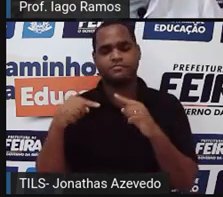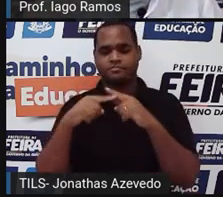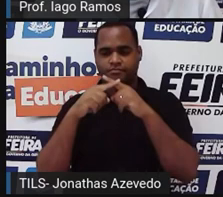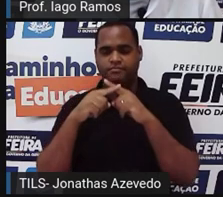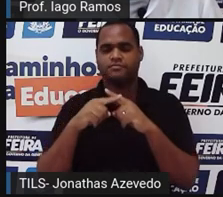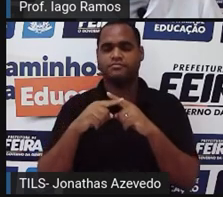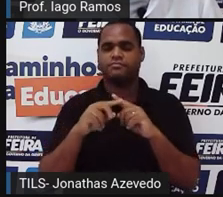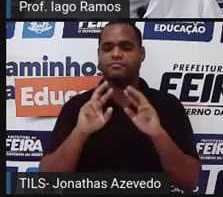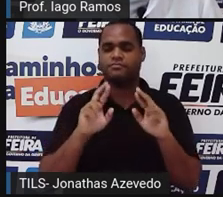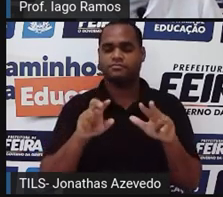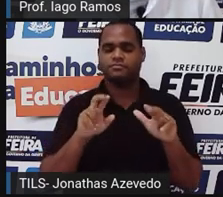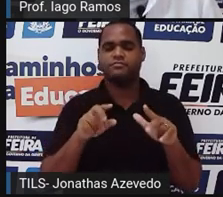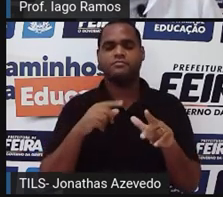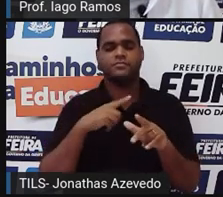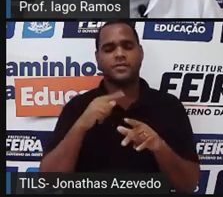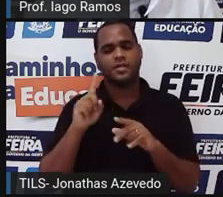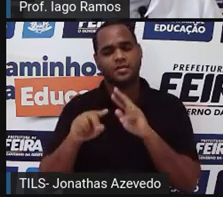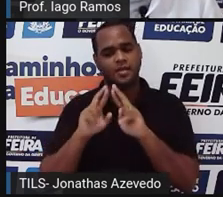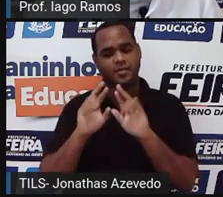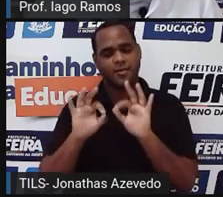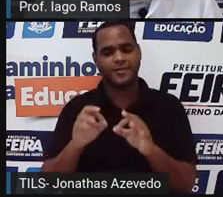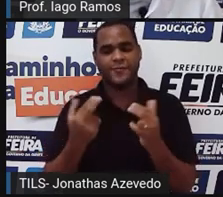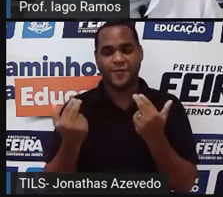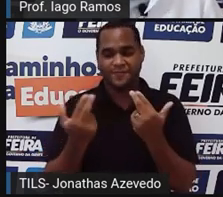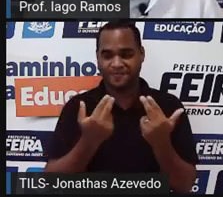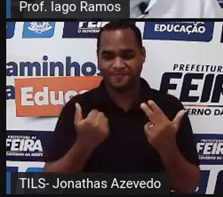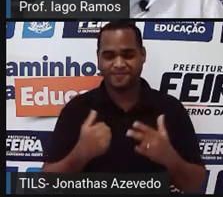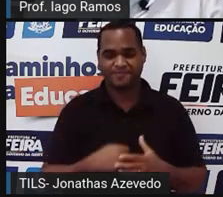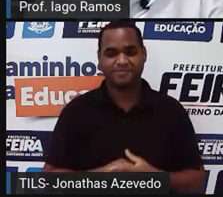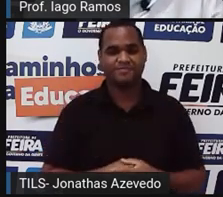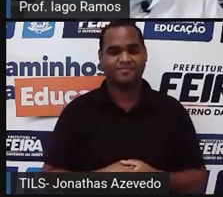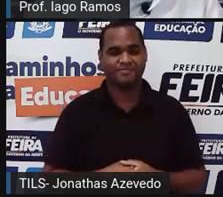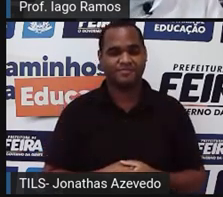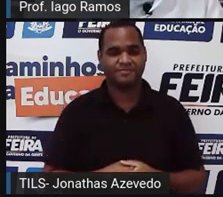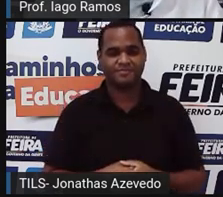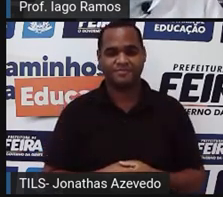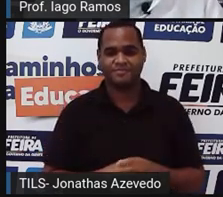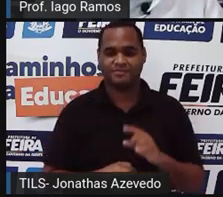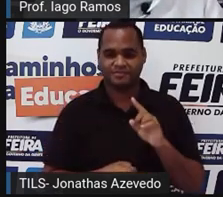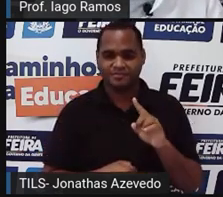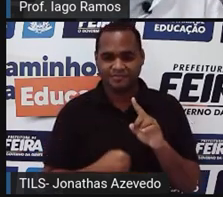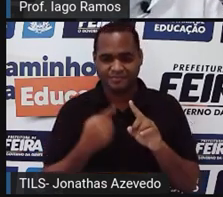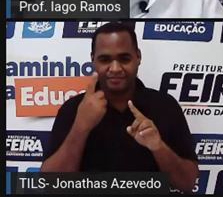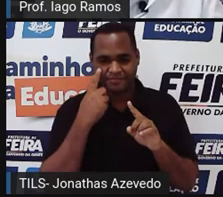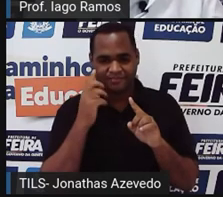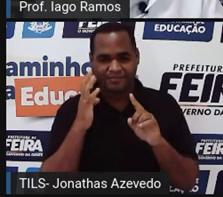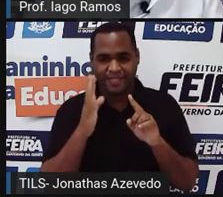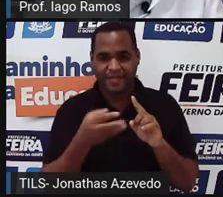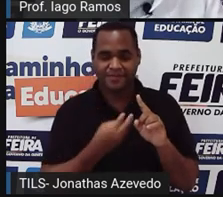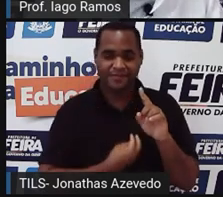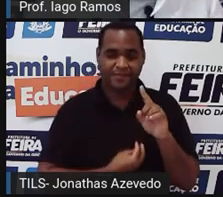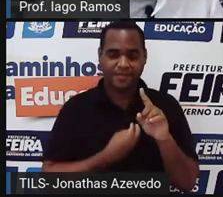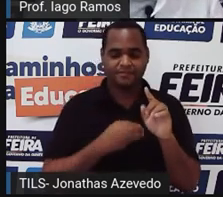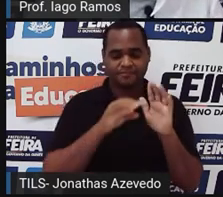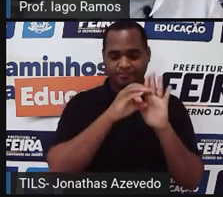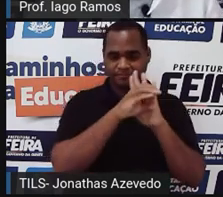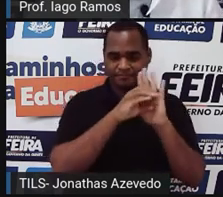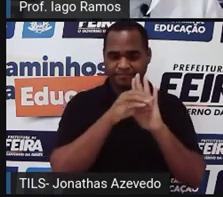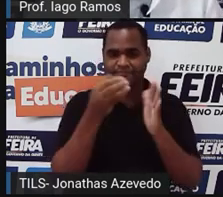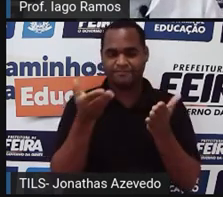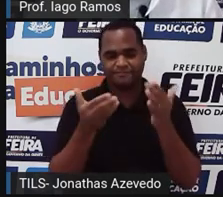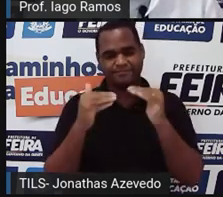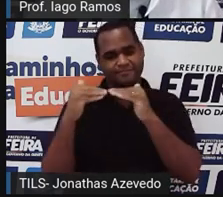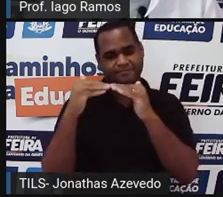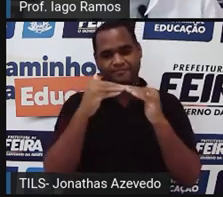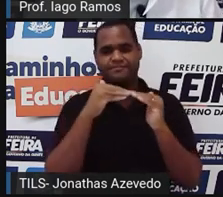vai gerar resultados iguais. Tá? Então, tá aí o conceito de proporção,